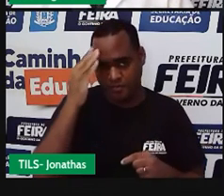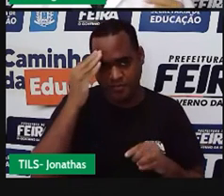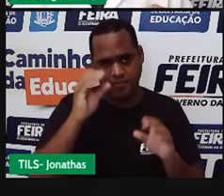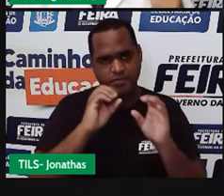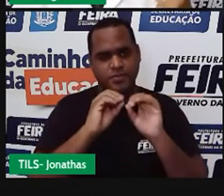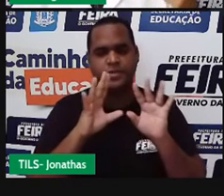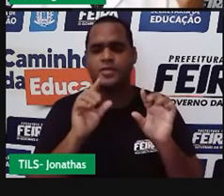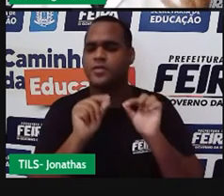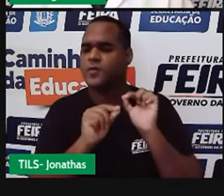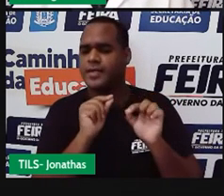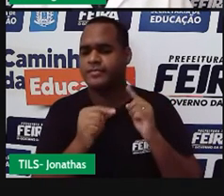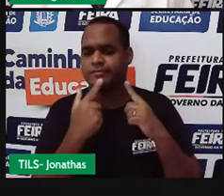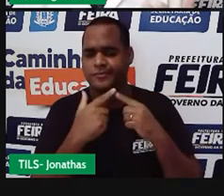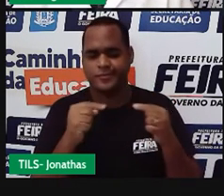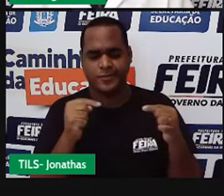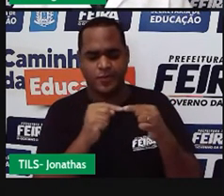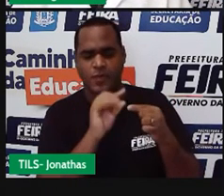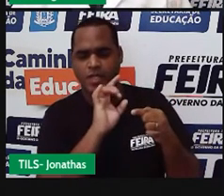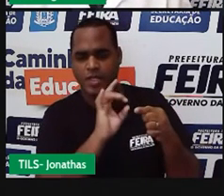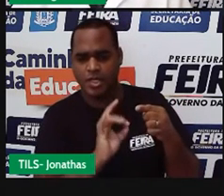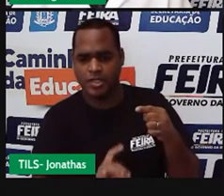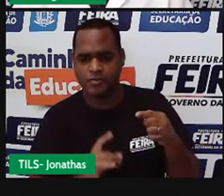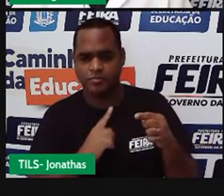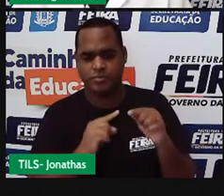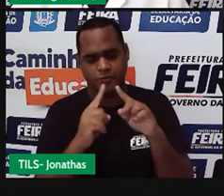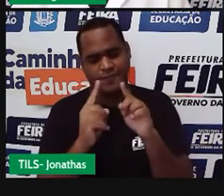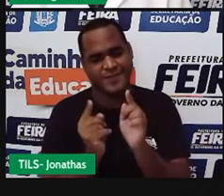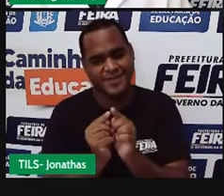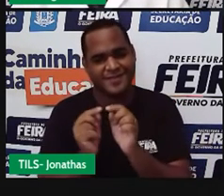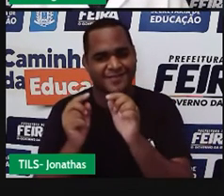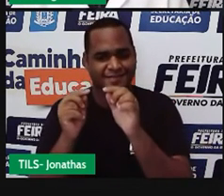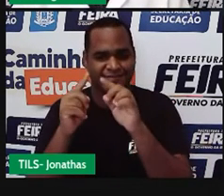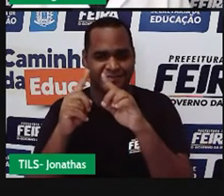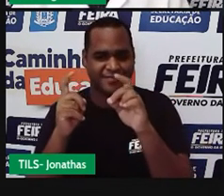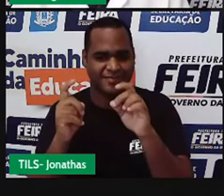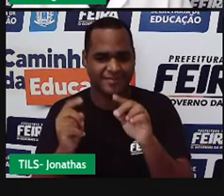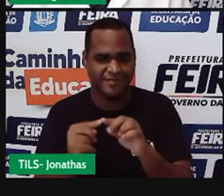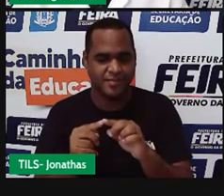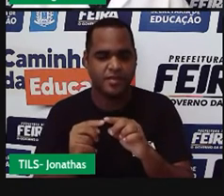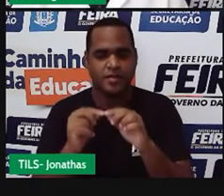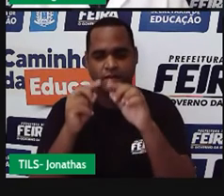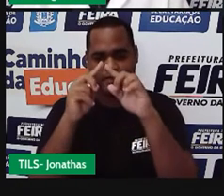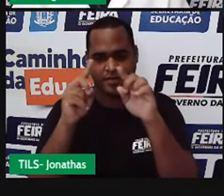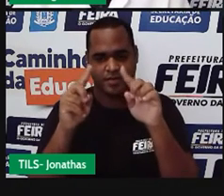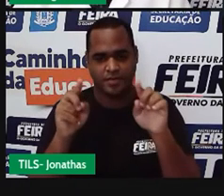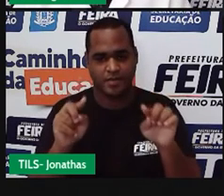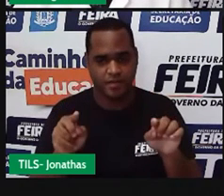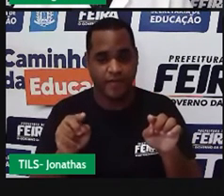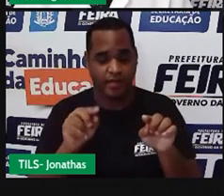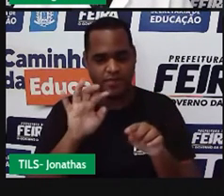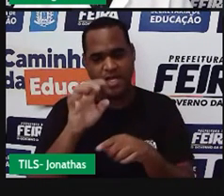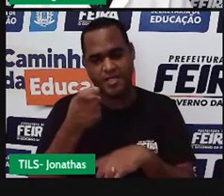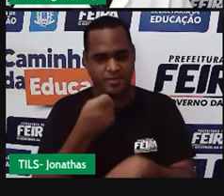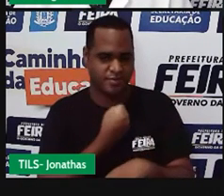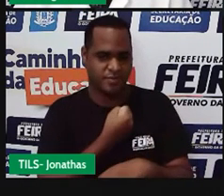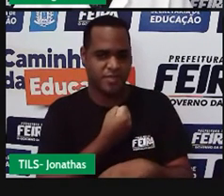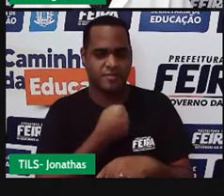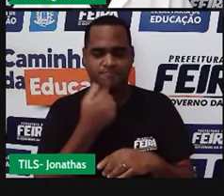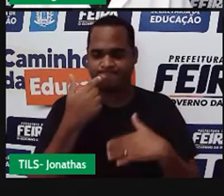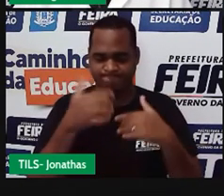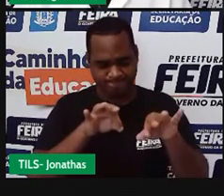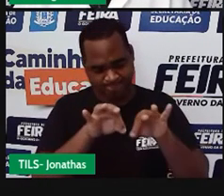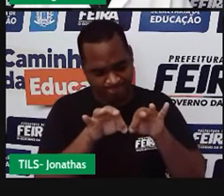funcionamento desses parênteses, colchetes e chaves quando a gente estiver resolvendo expressão numérica. Tá?